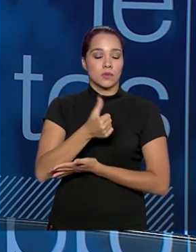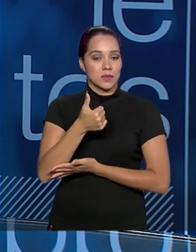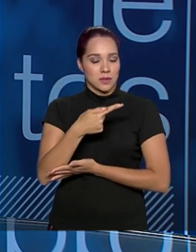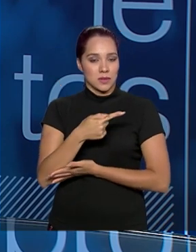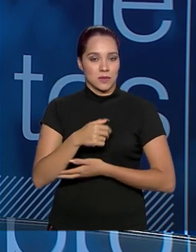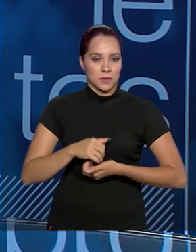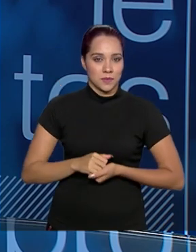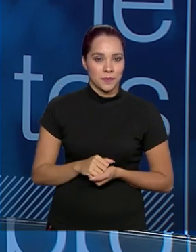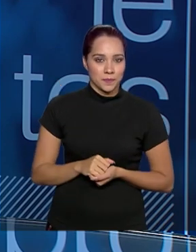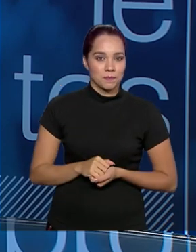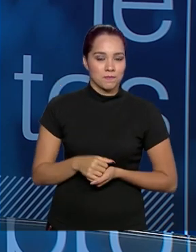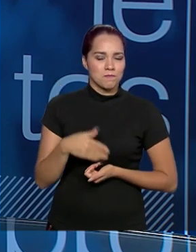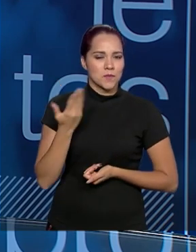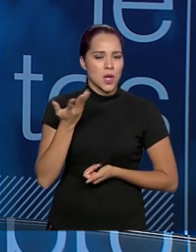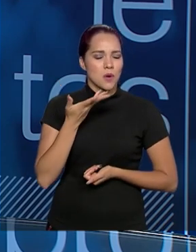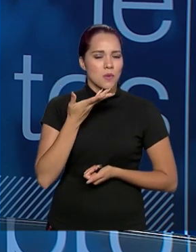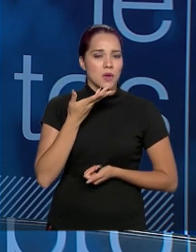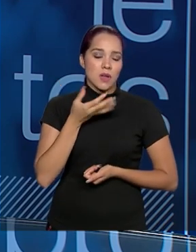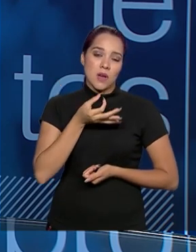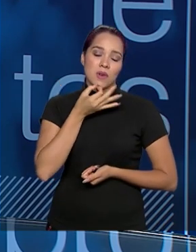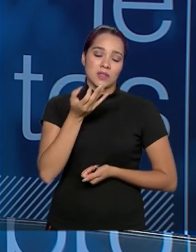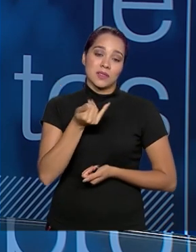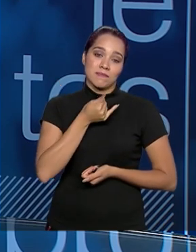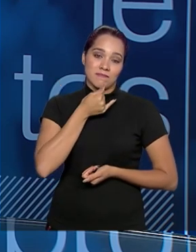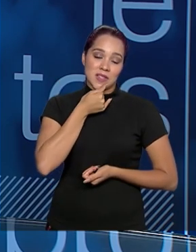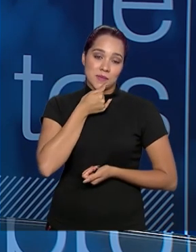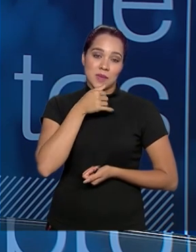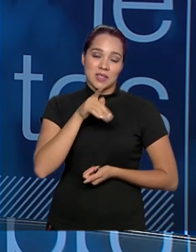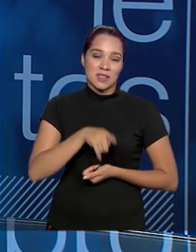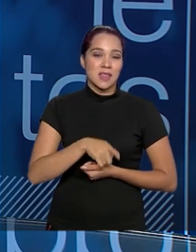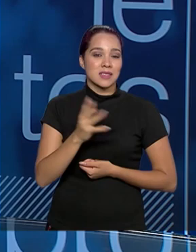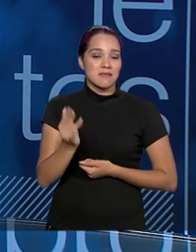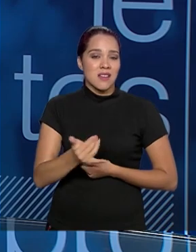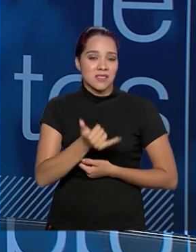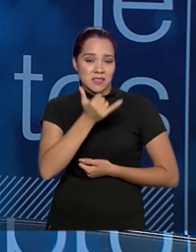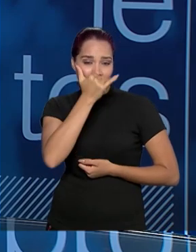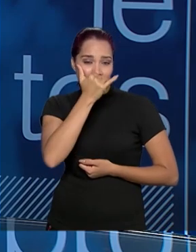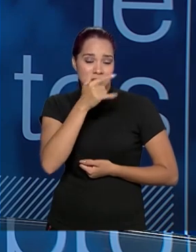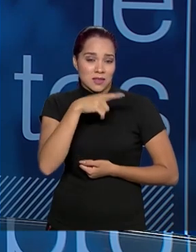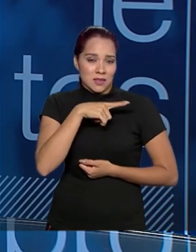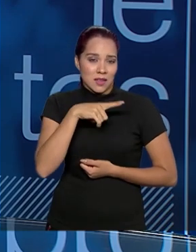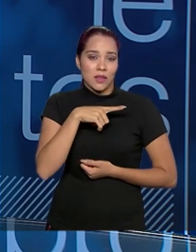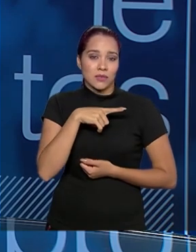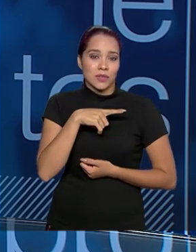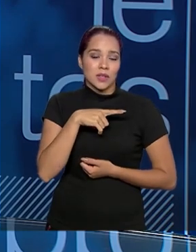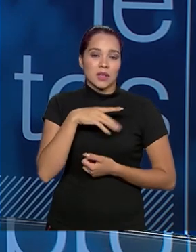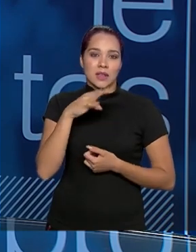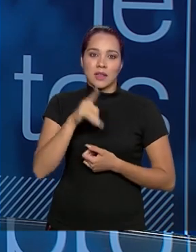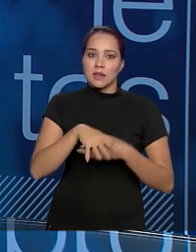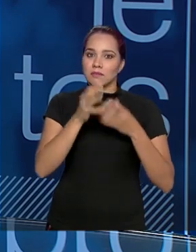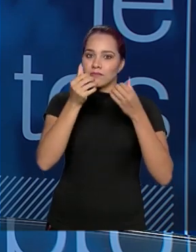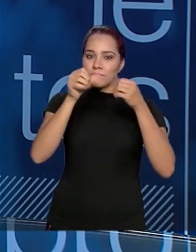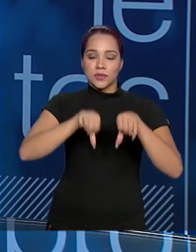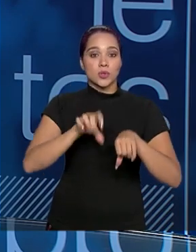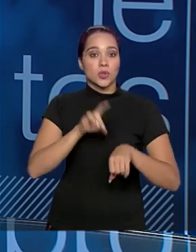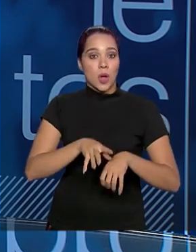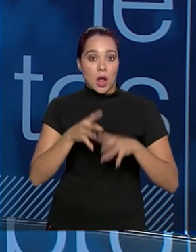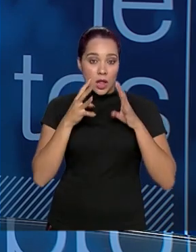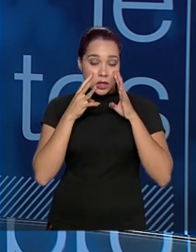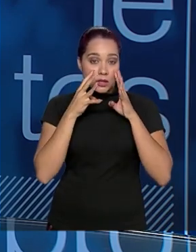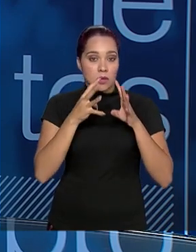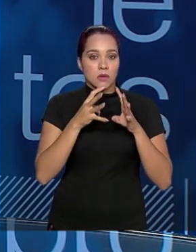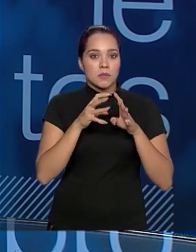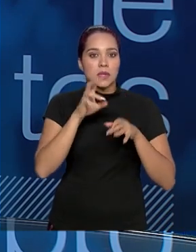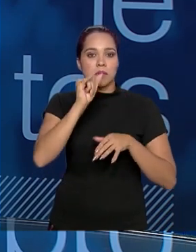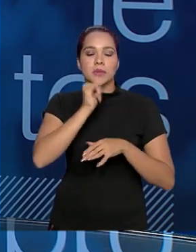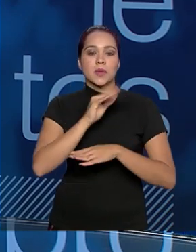Então, eu diria que, infelizmente, essas grandes catástrofes são o que geralmente chamam a atenção, não só no caso de barragem, mas